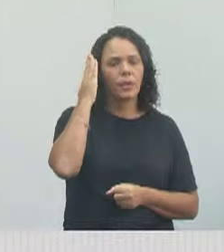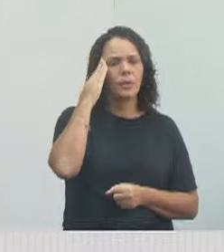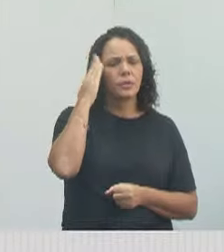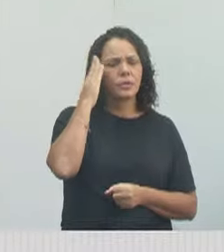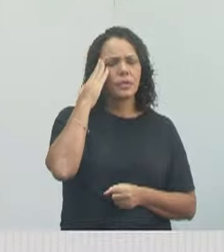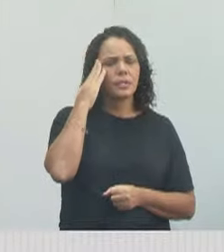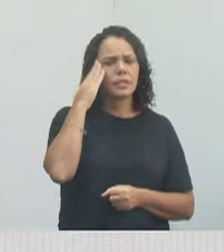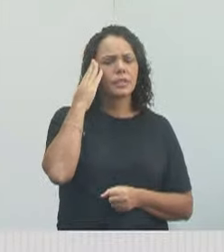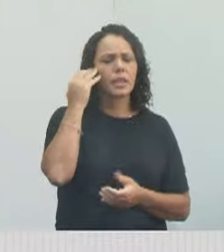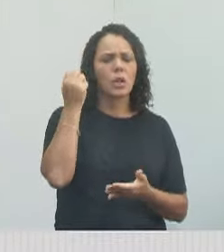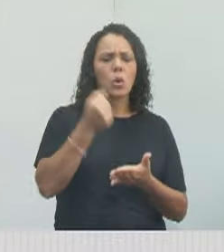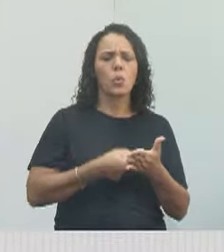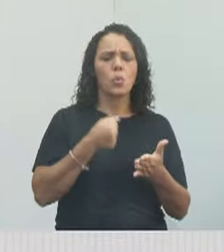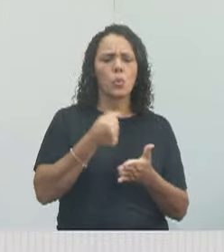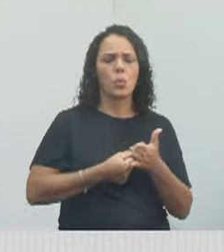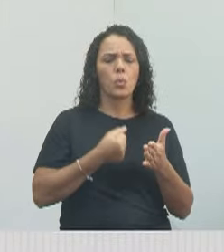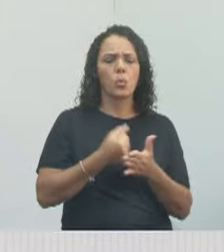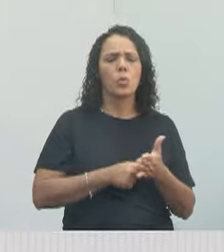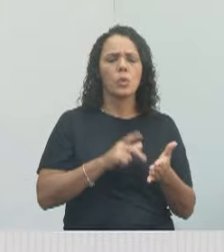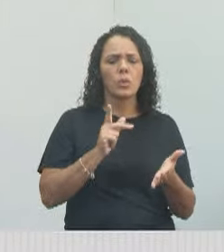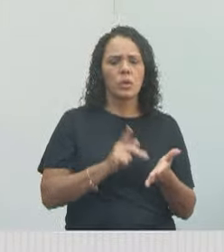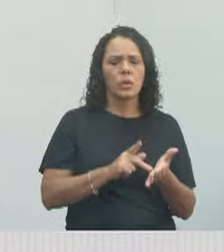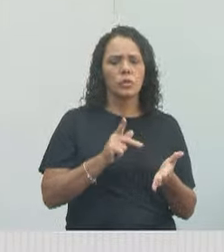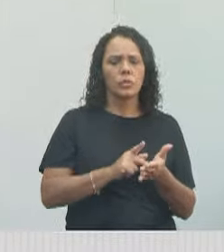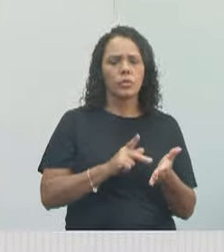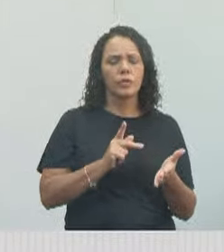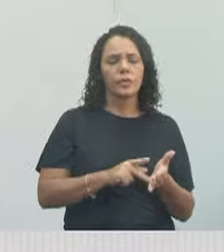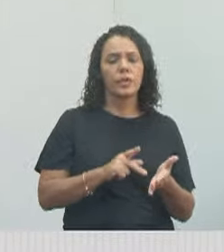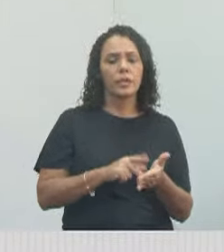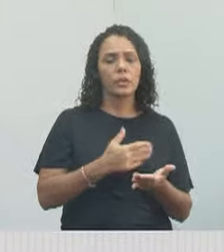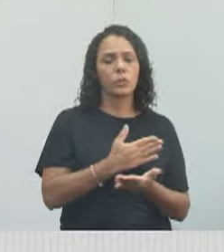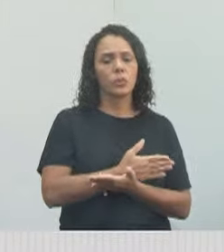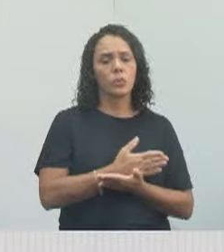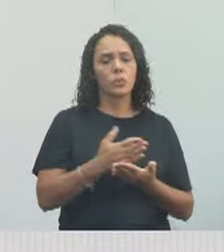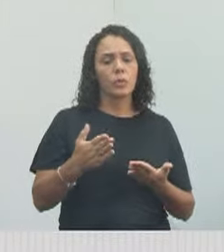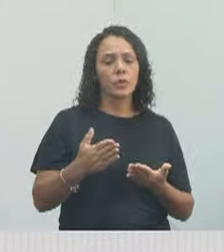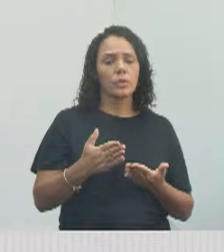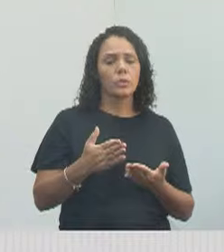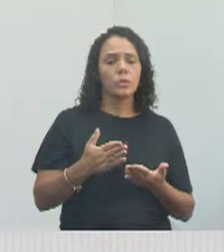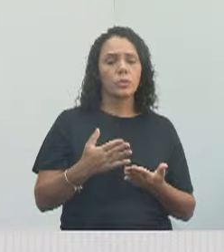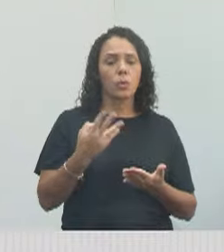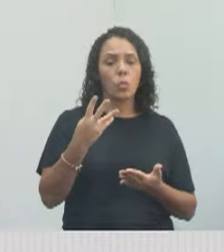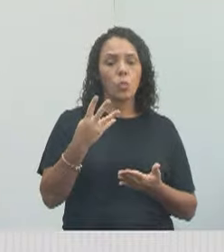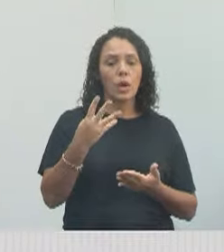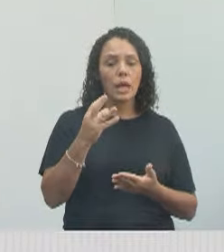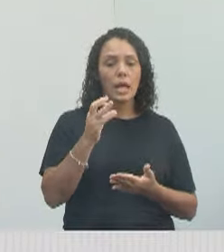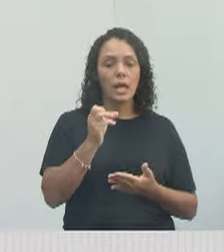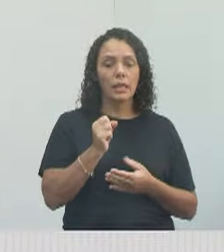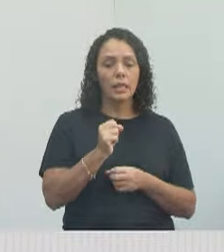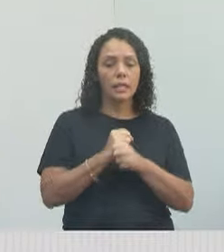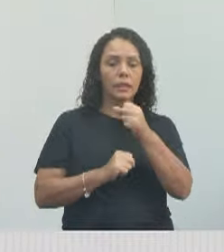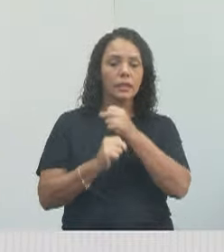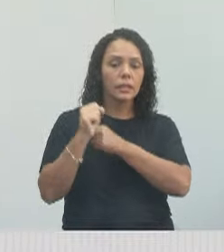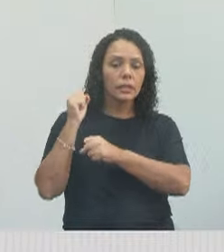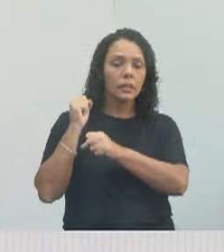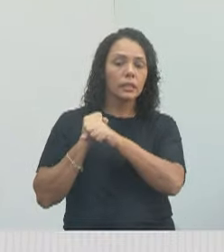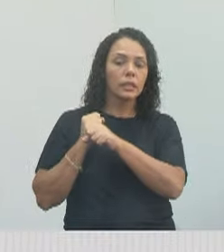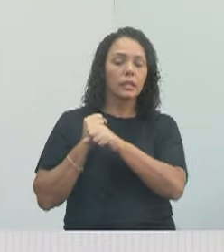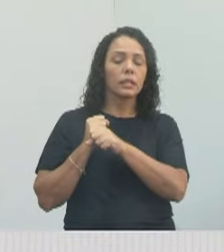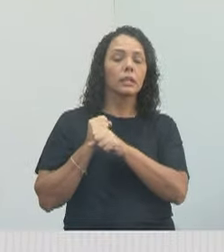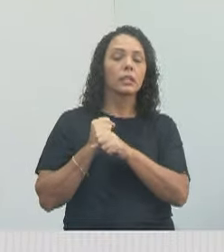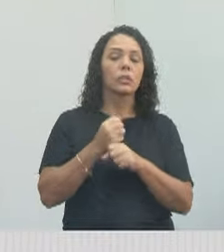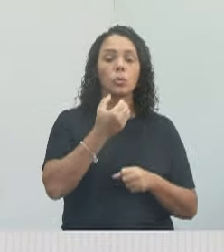grande essa luta, essa luta começou lá 40 anos atrás, com o seu Manuel